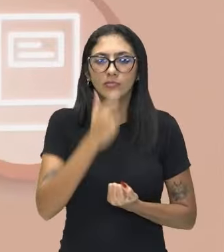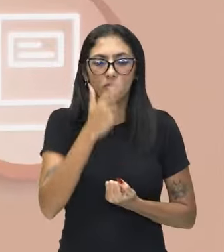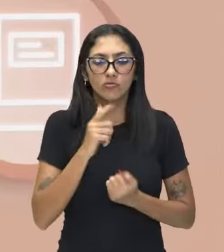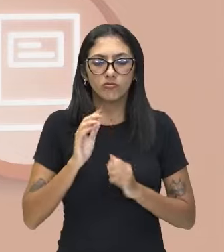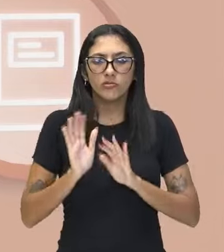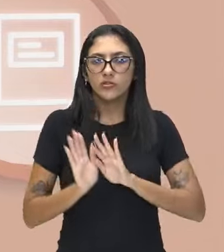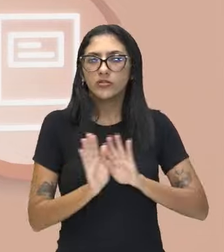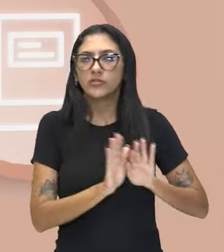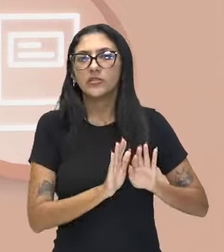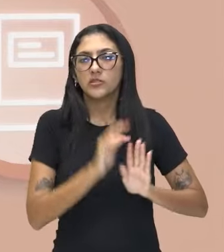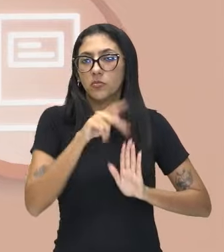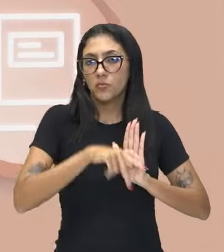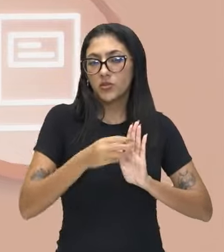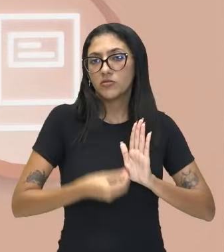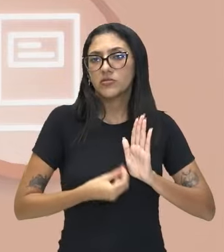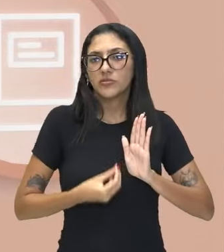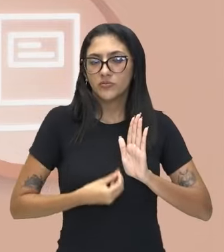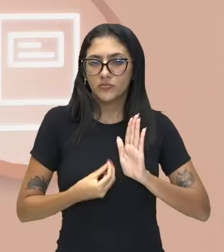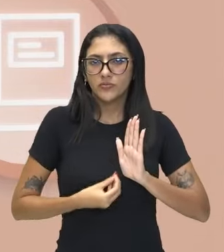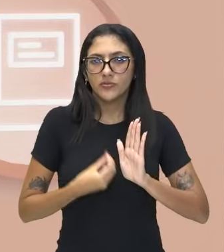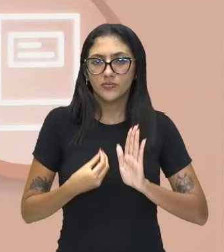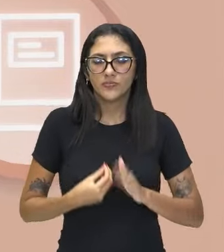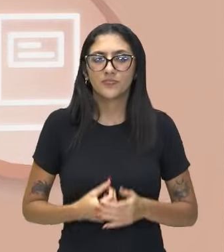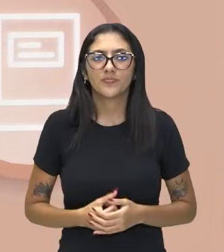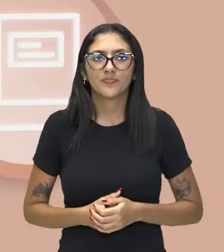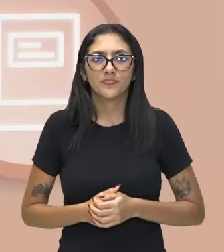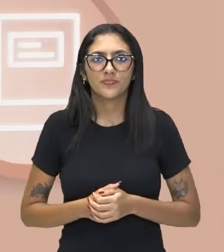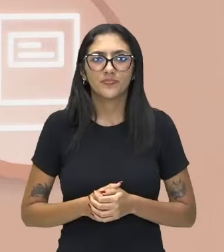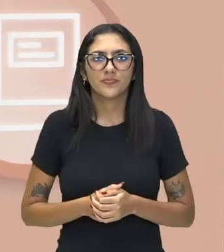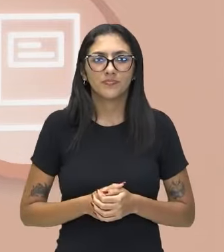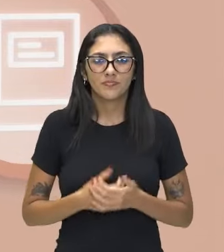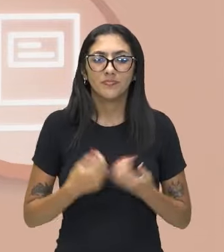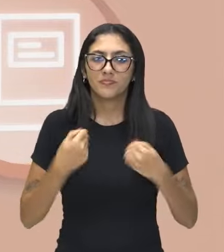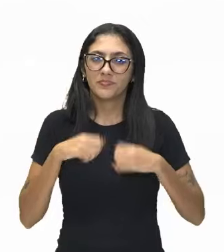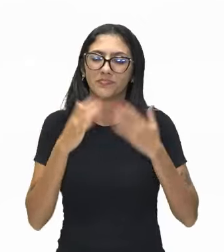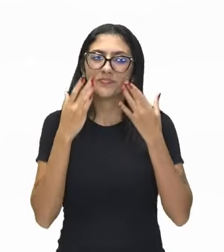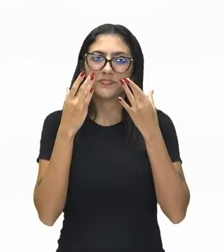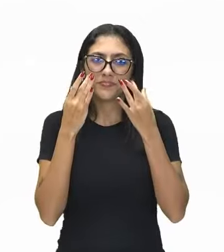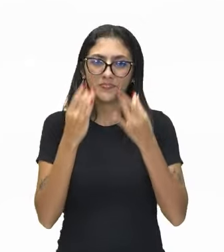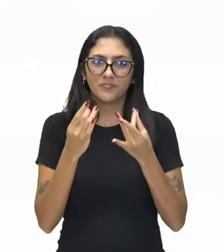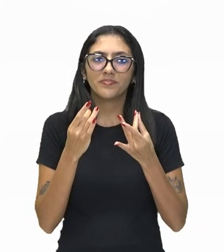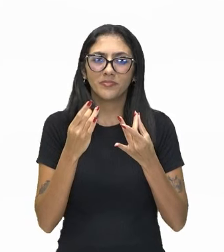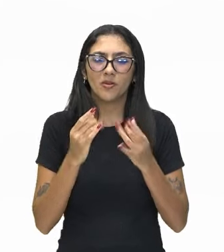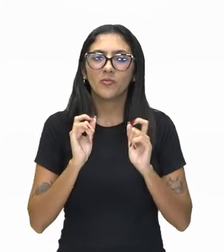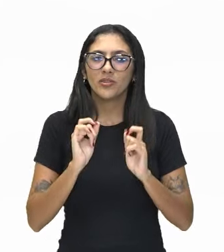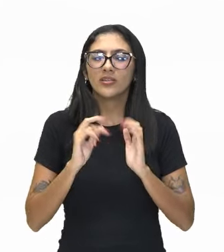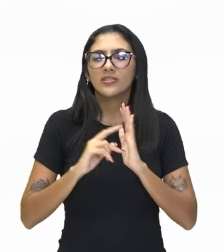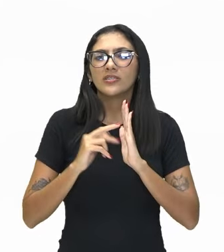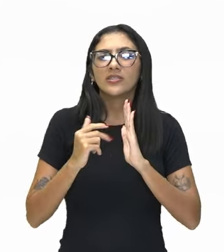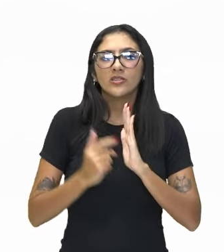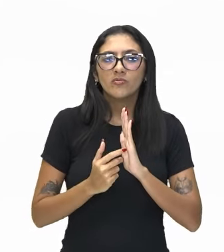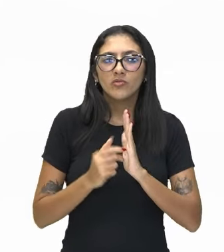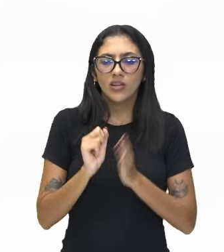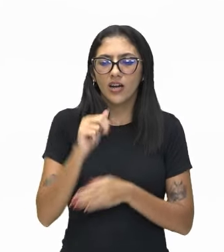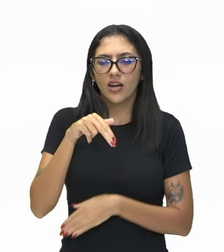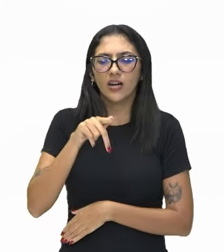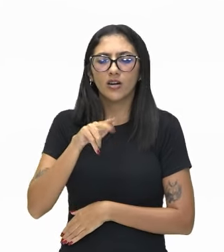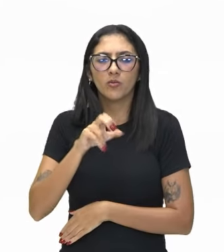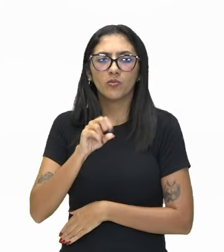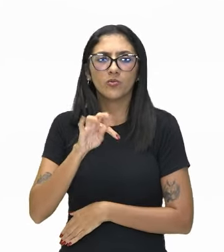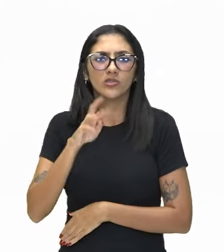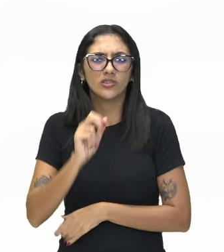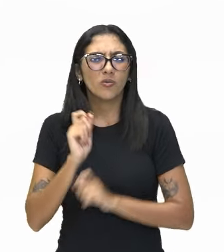daí. O resultado disso tudo, que é? Fique ligado, é a angústia. No pensamento